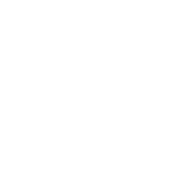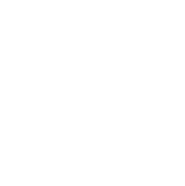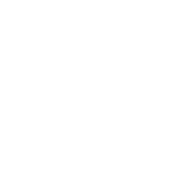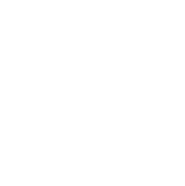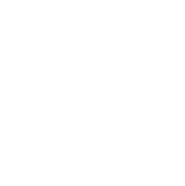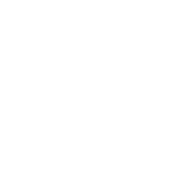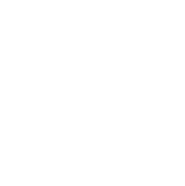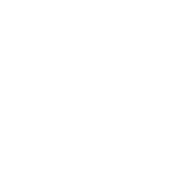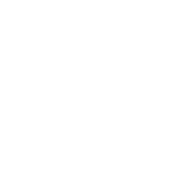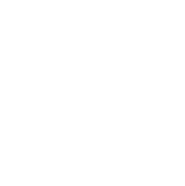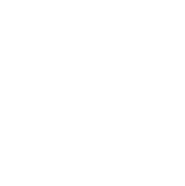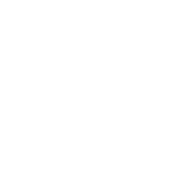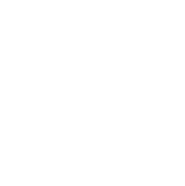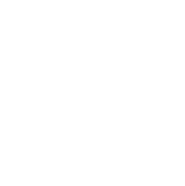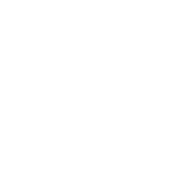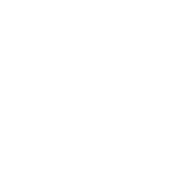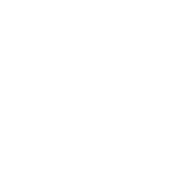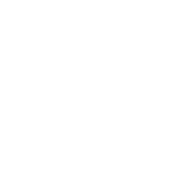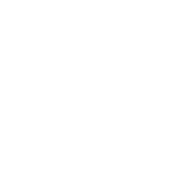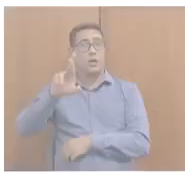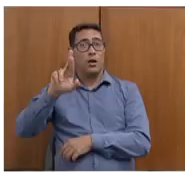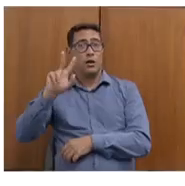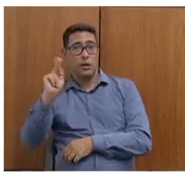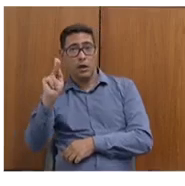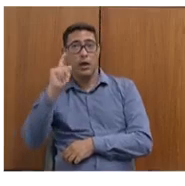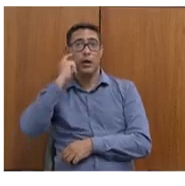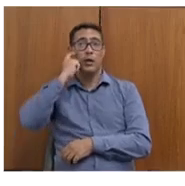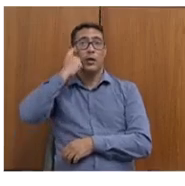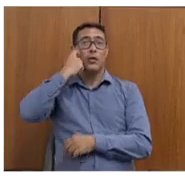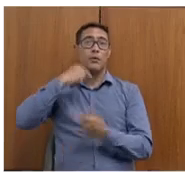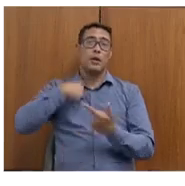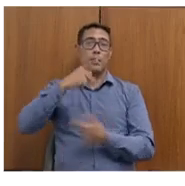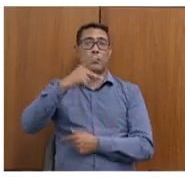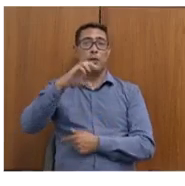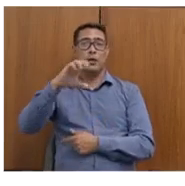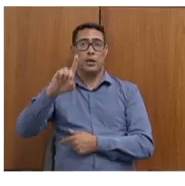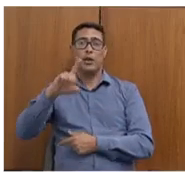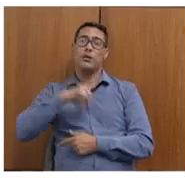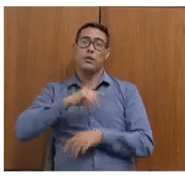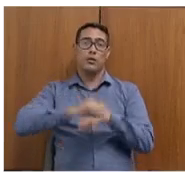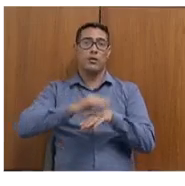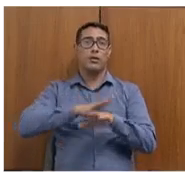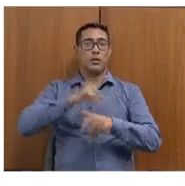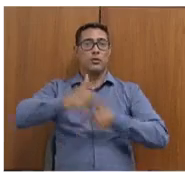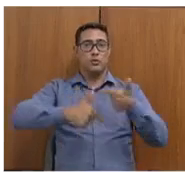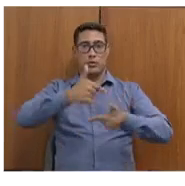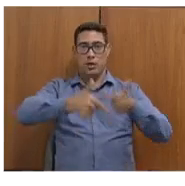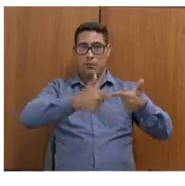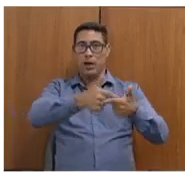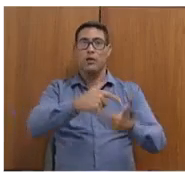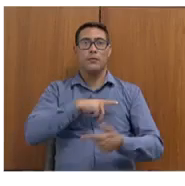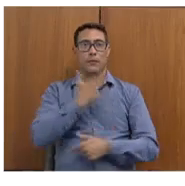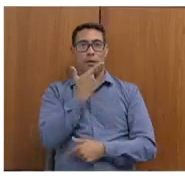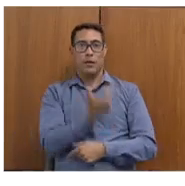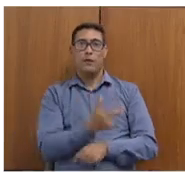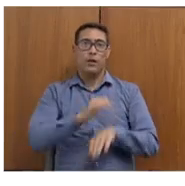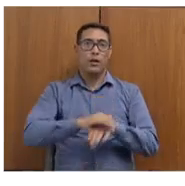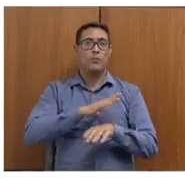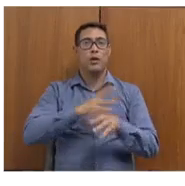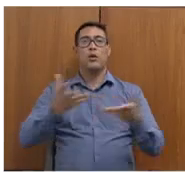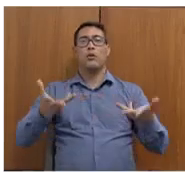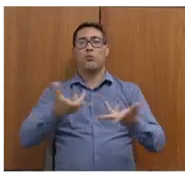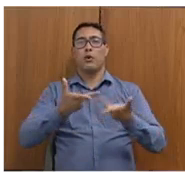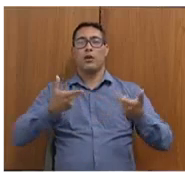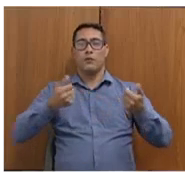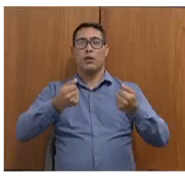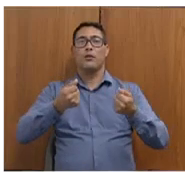empregadores e profissionais de RH para inserção de PCDs no mercado de trabalho. Está falando aqui em qualificação, mas